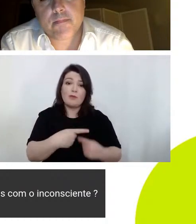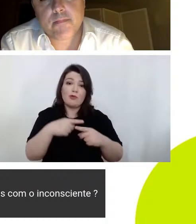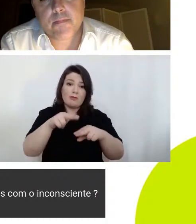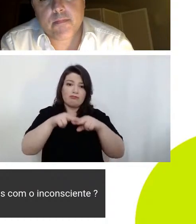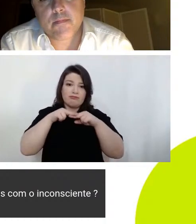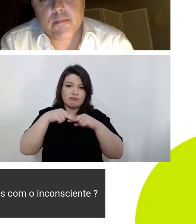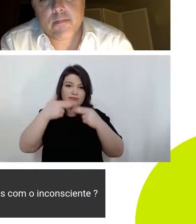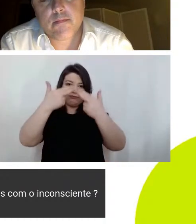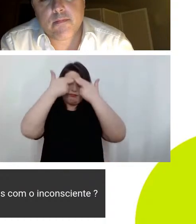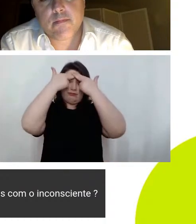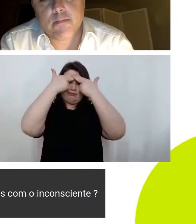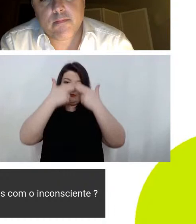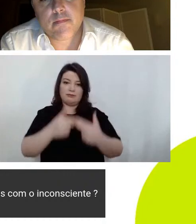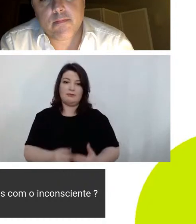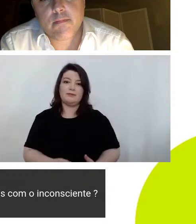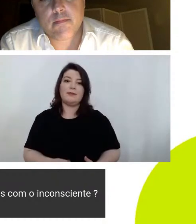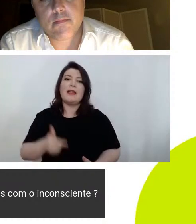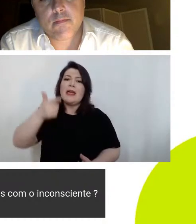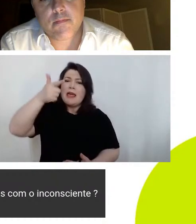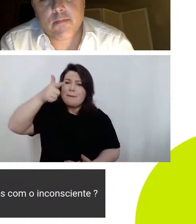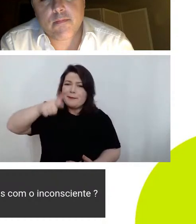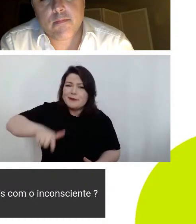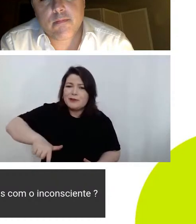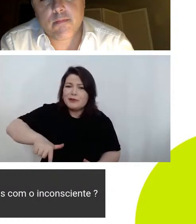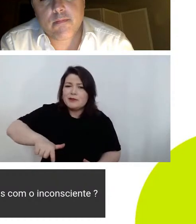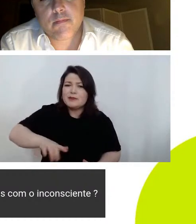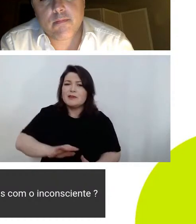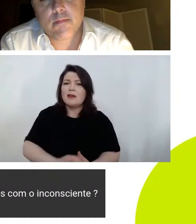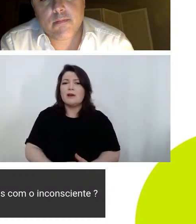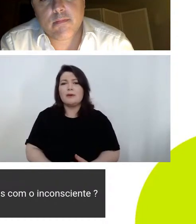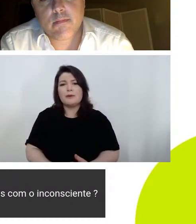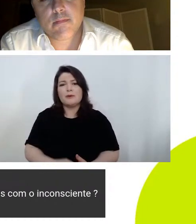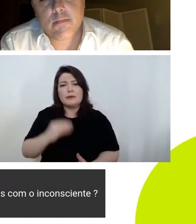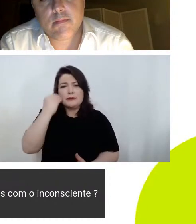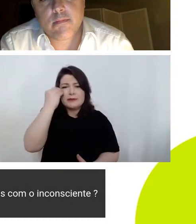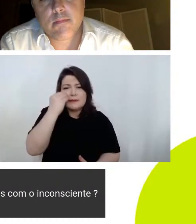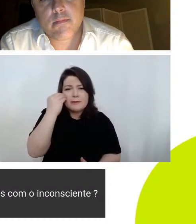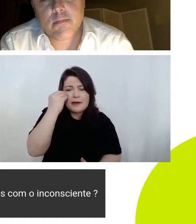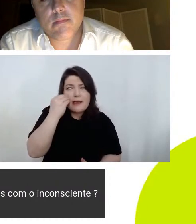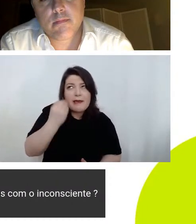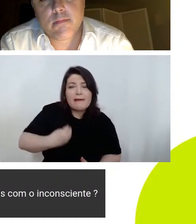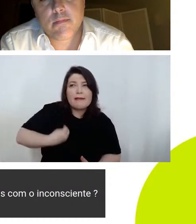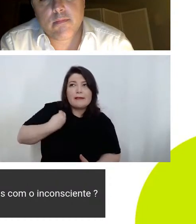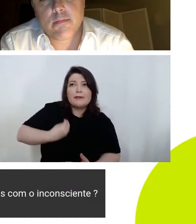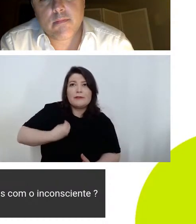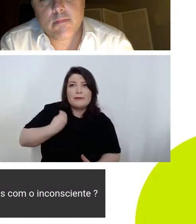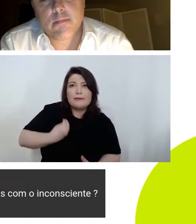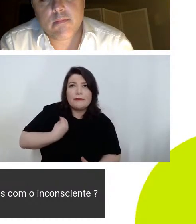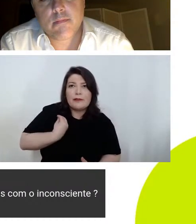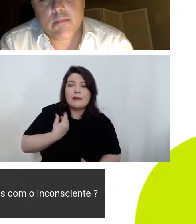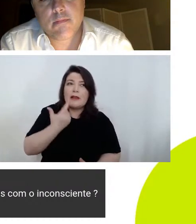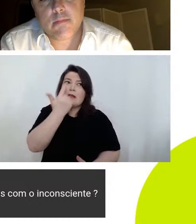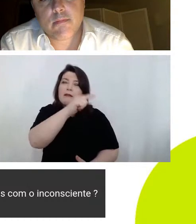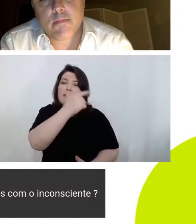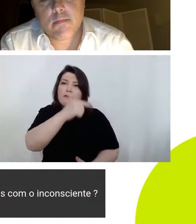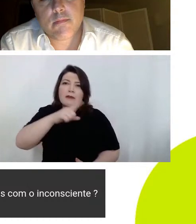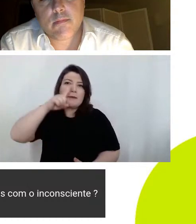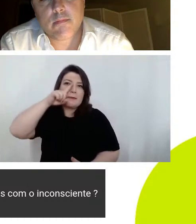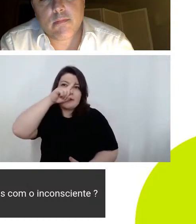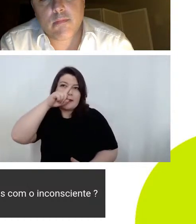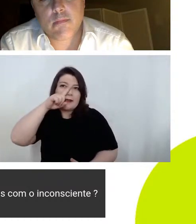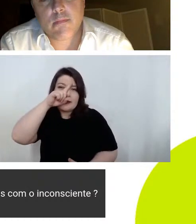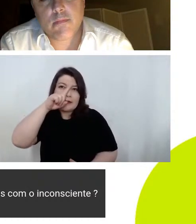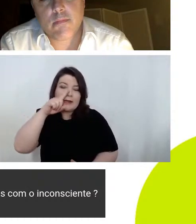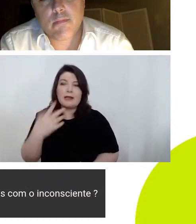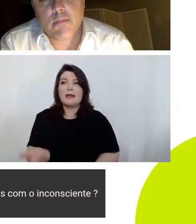repetição de uma experiência de vida onde não entra o perigo onde o indivíduo